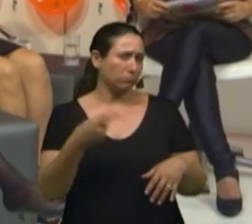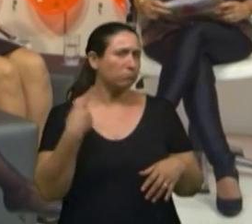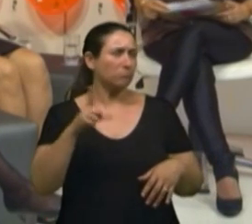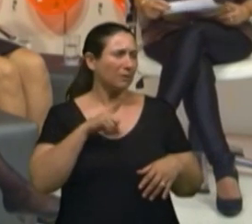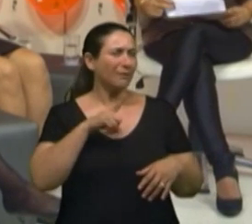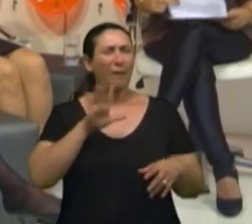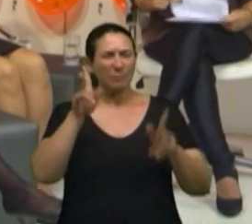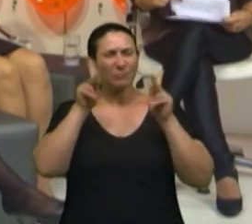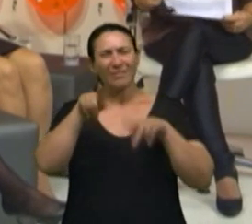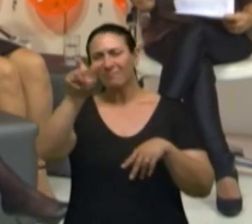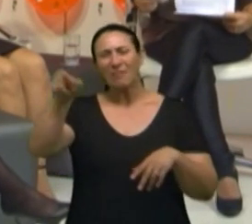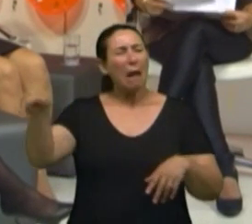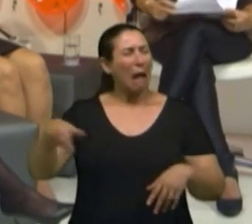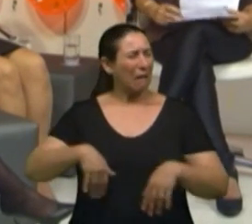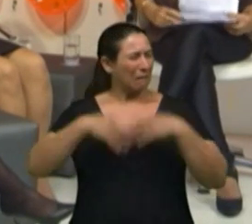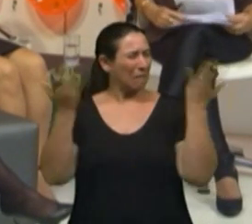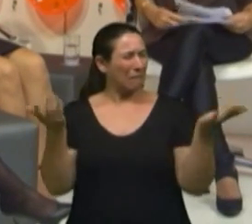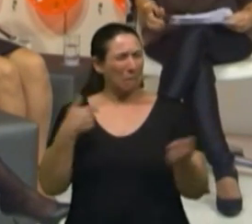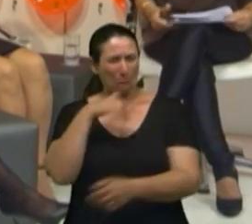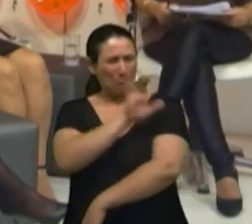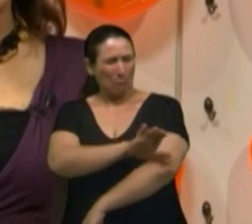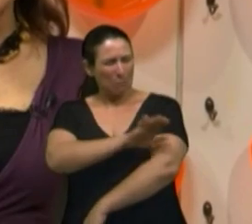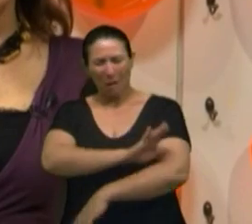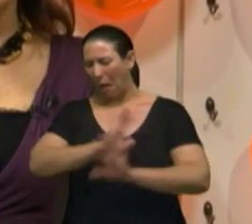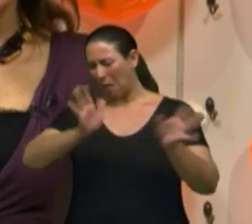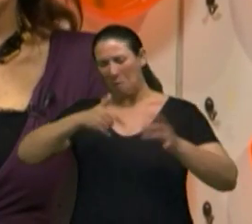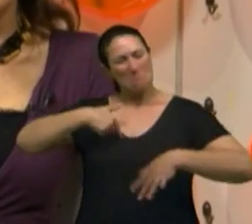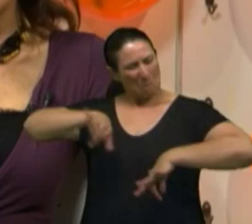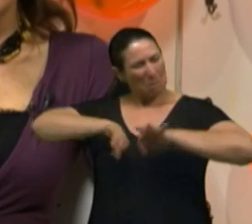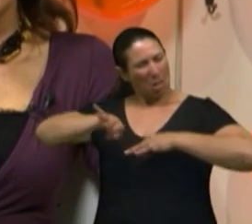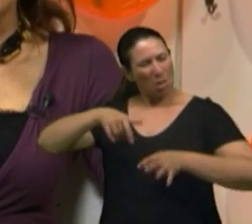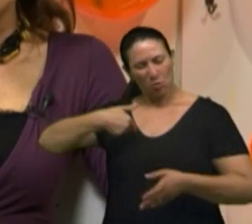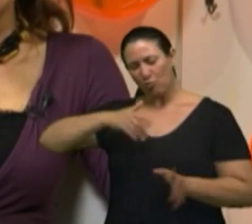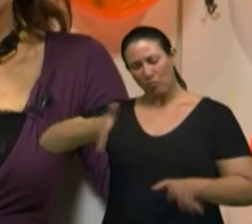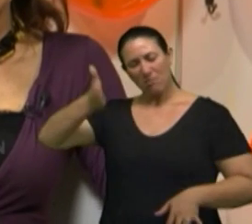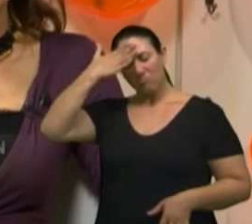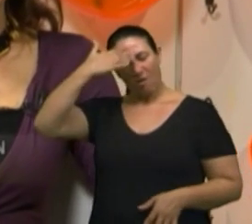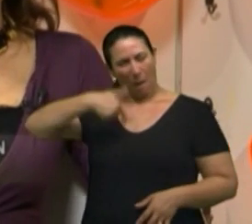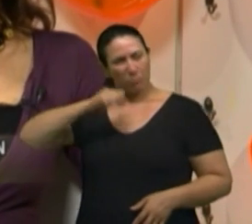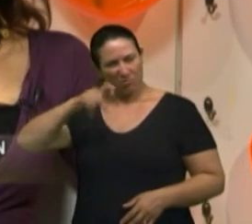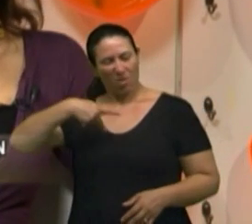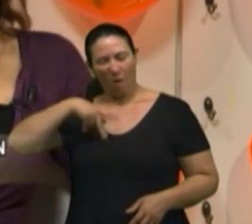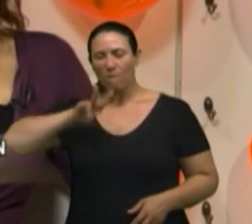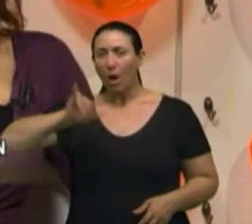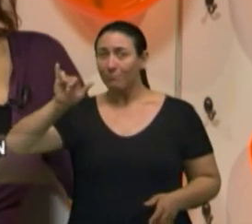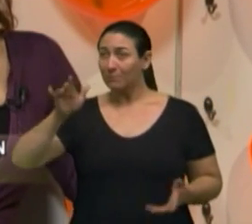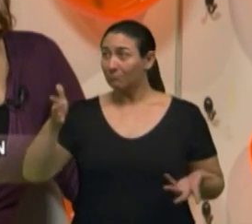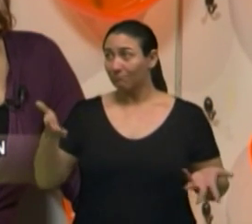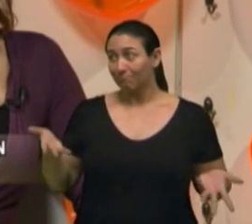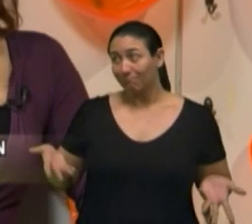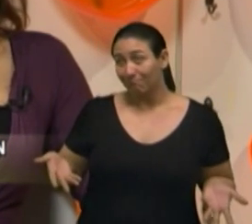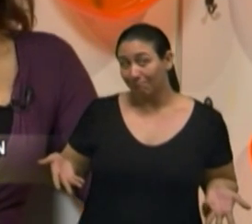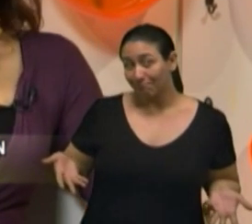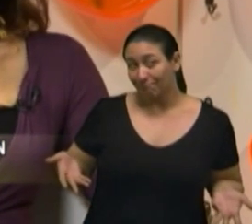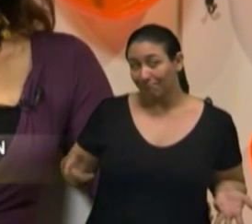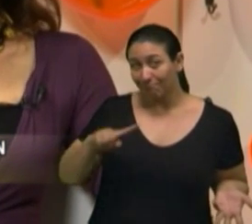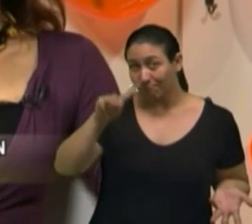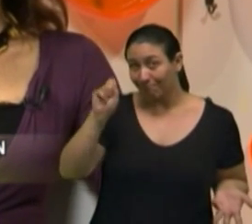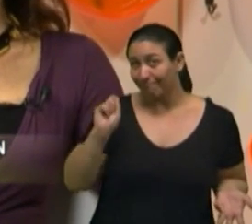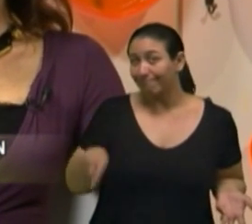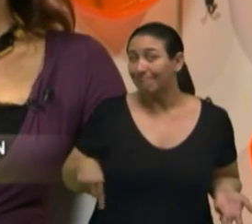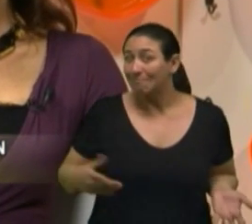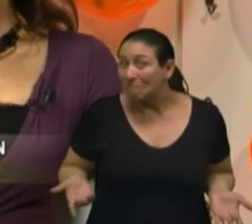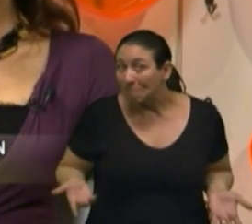que nos dizem, não, para que eu vou fazer o curso? Eu já estou preparado, já sei o eu vou fazer. Será, né? Será?